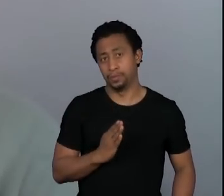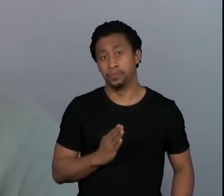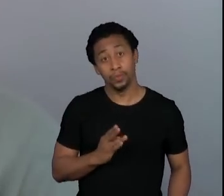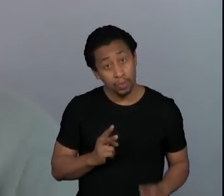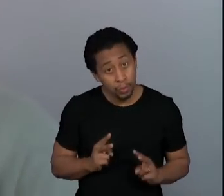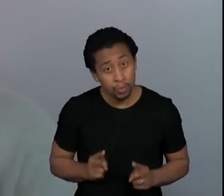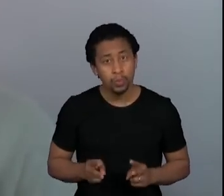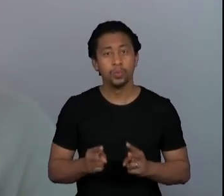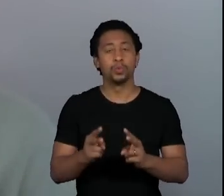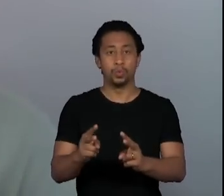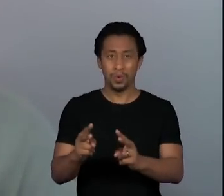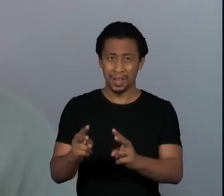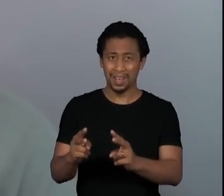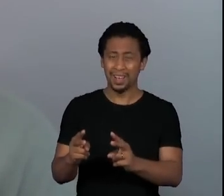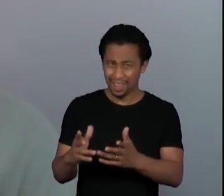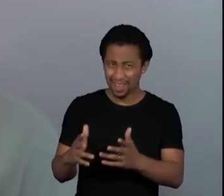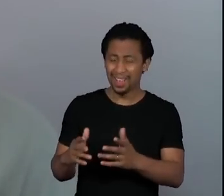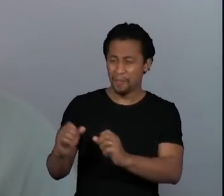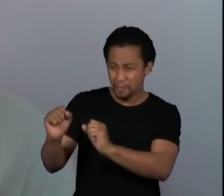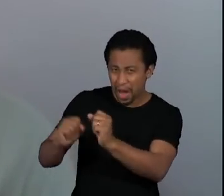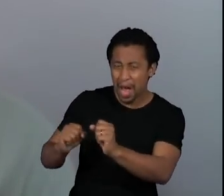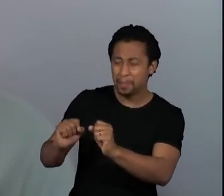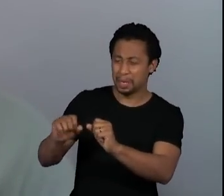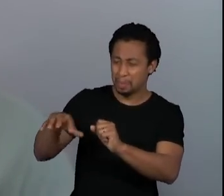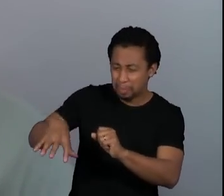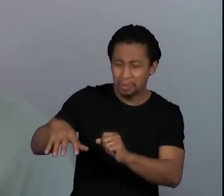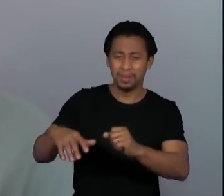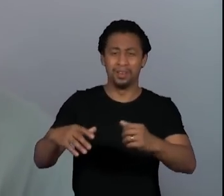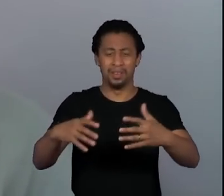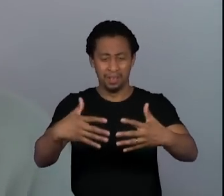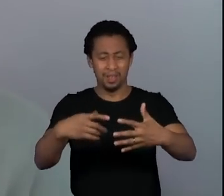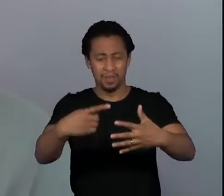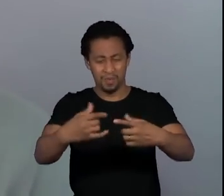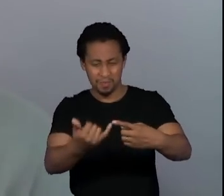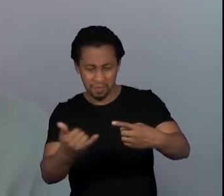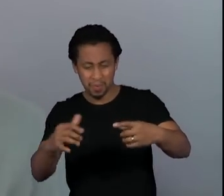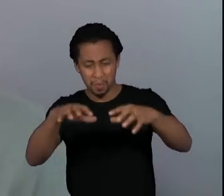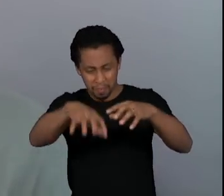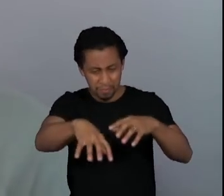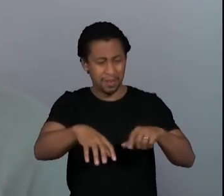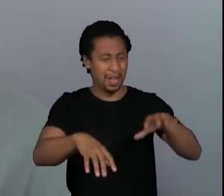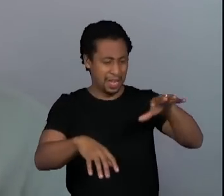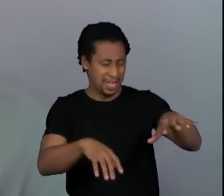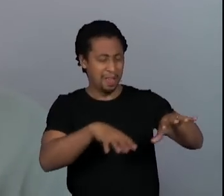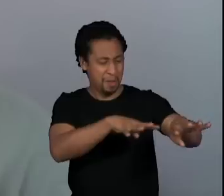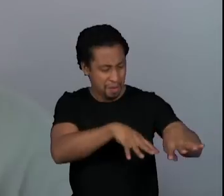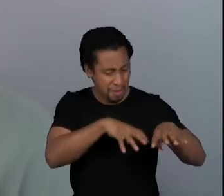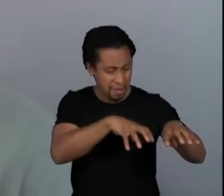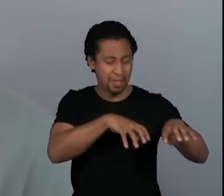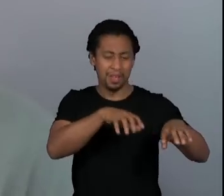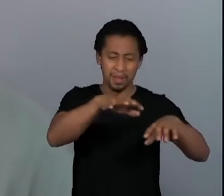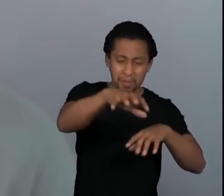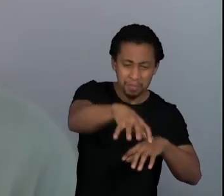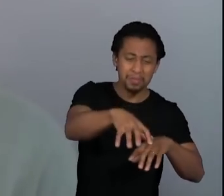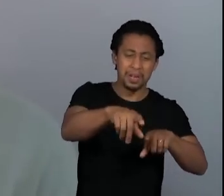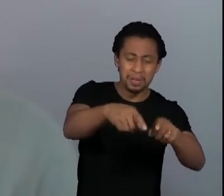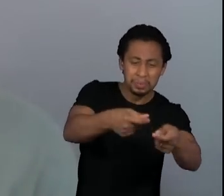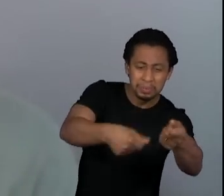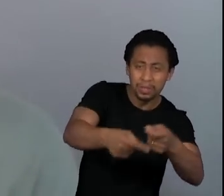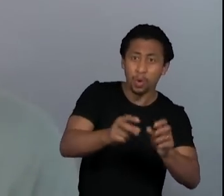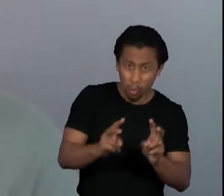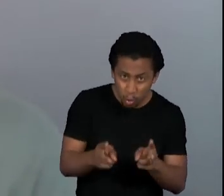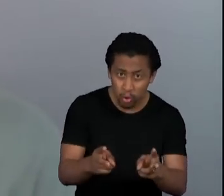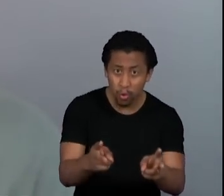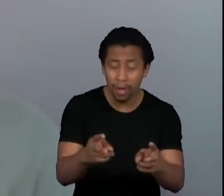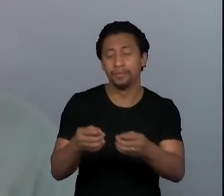essas medidas e não tomar esse cuidado, pode comprometer esse regime hídrico do Pantanal, que vai afetar